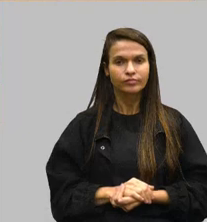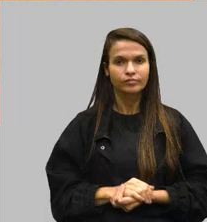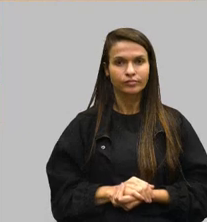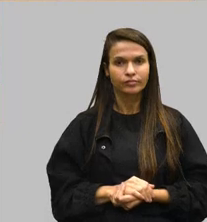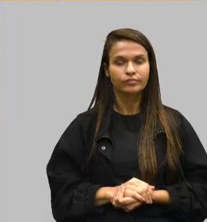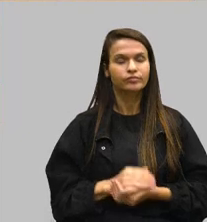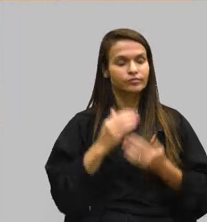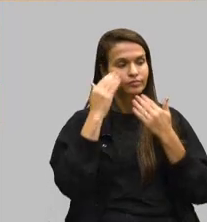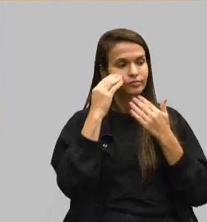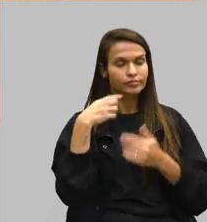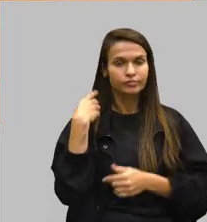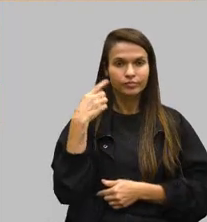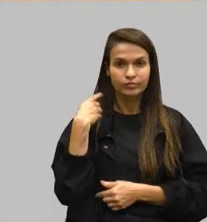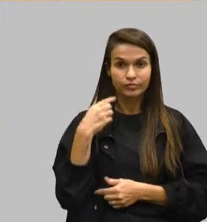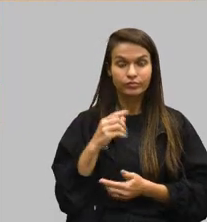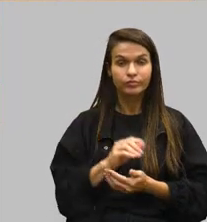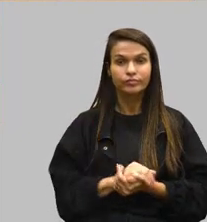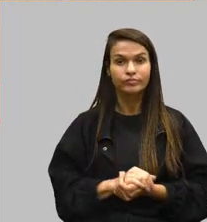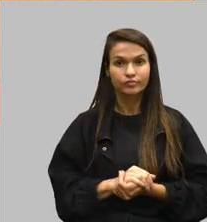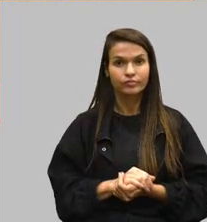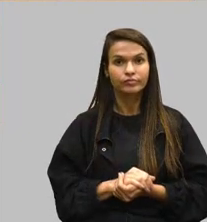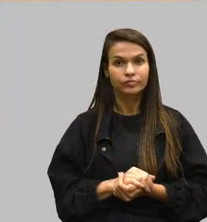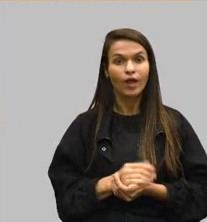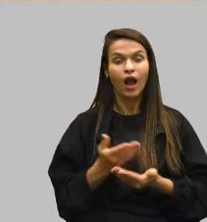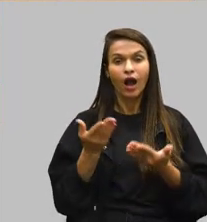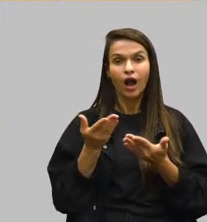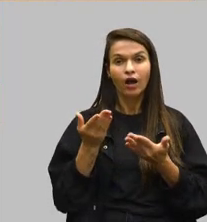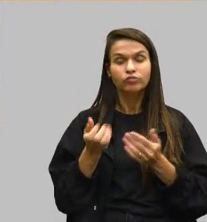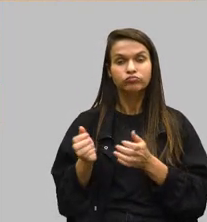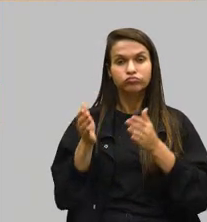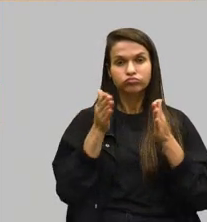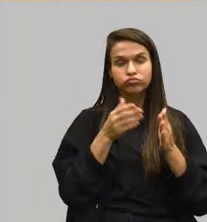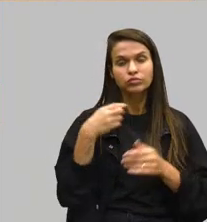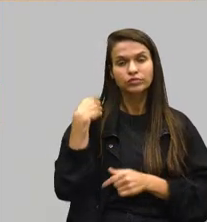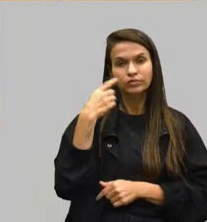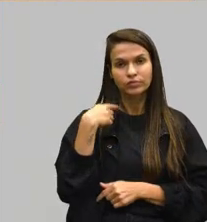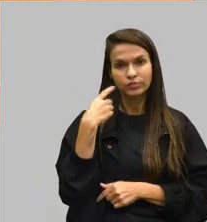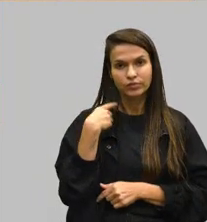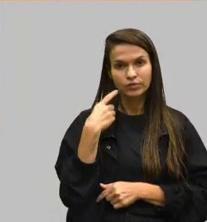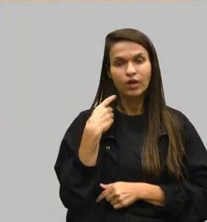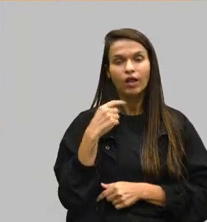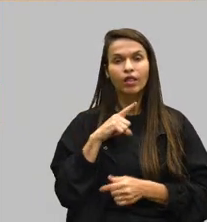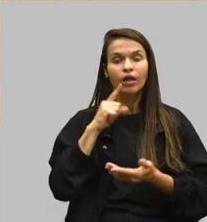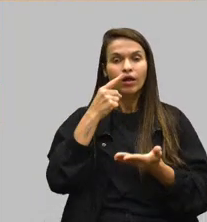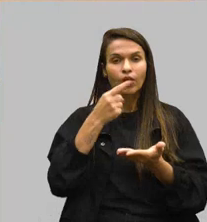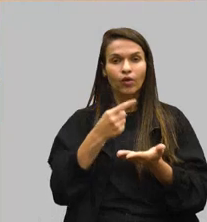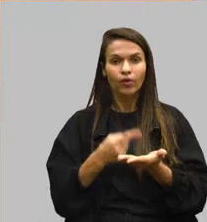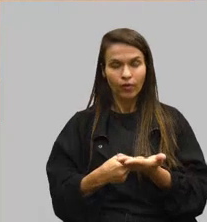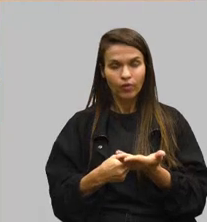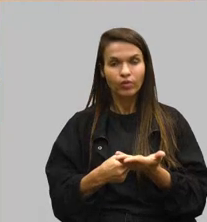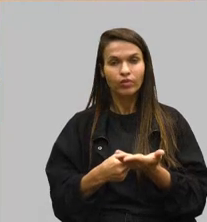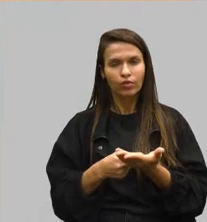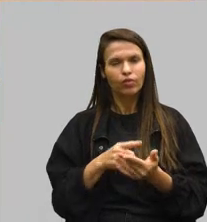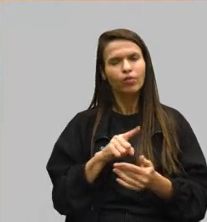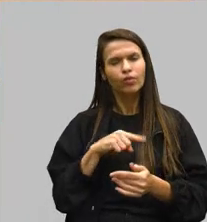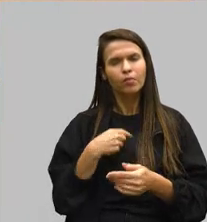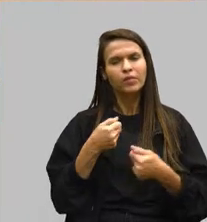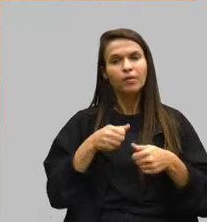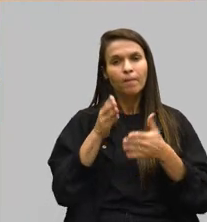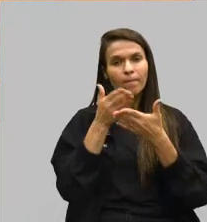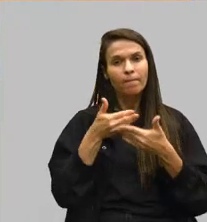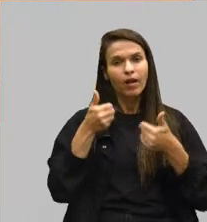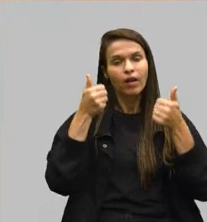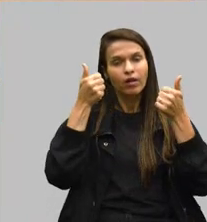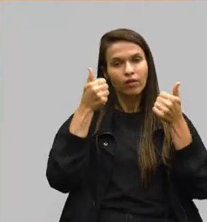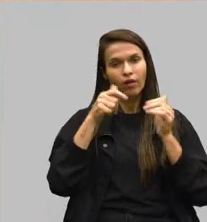Obrigado, deputado. Antes de devolver a palavra para o senhor, deputado, tenho um acordo que a gente tem que melhorar a